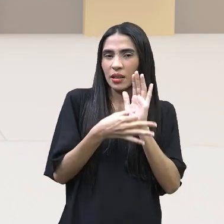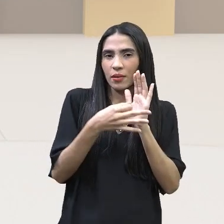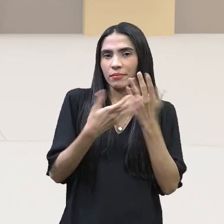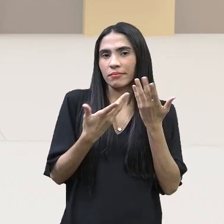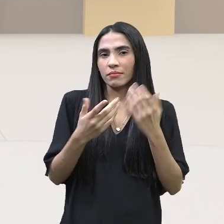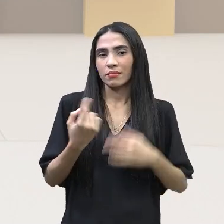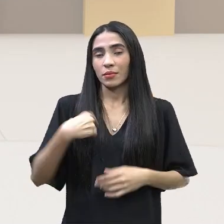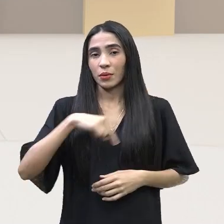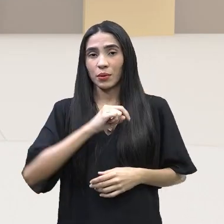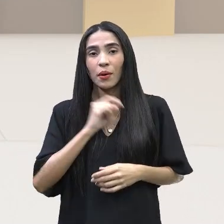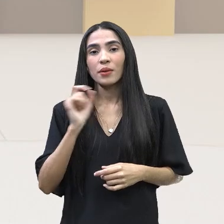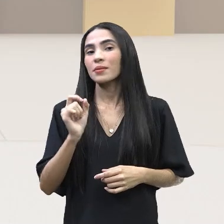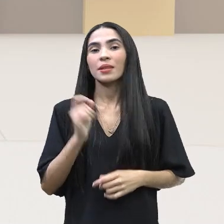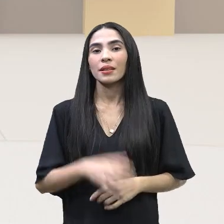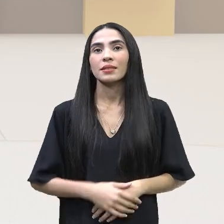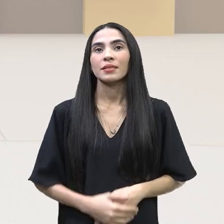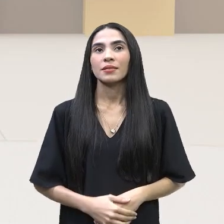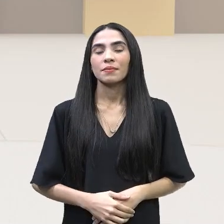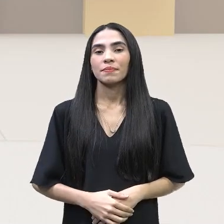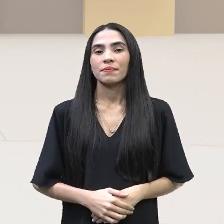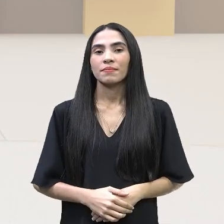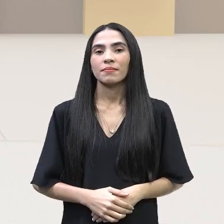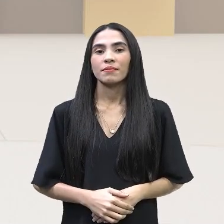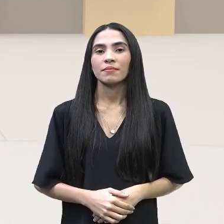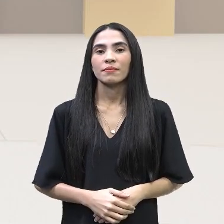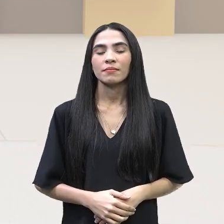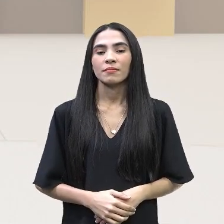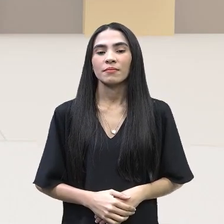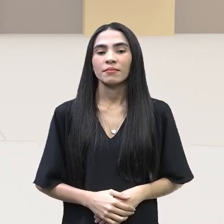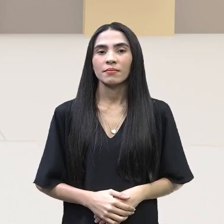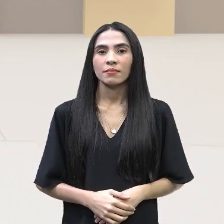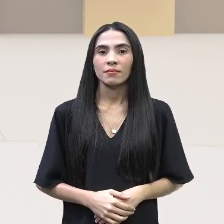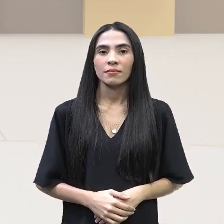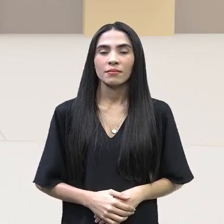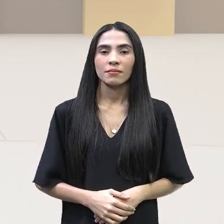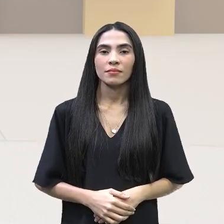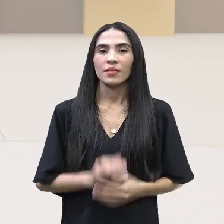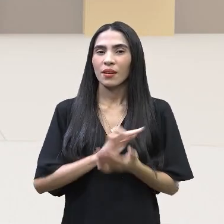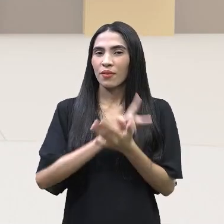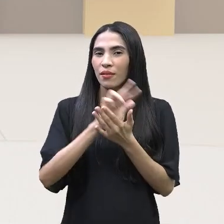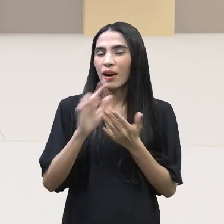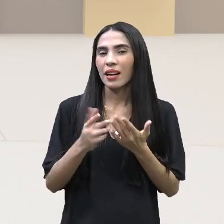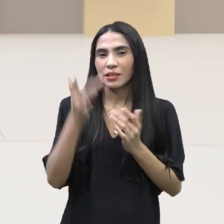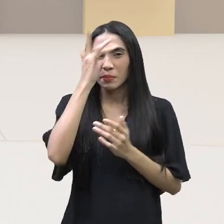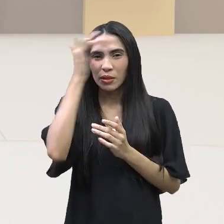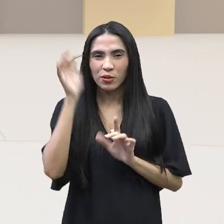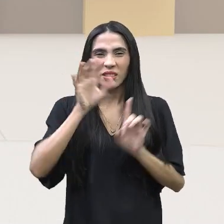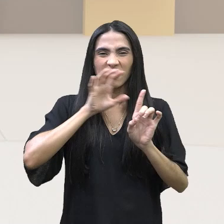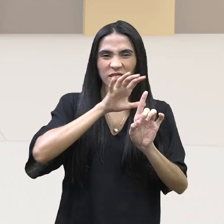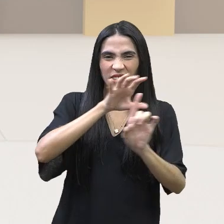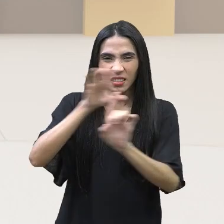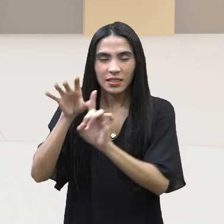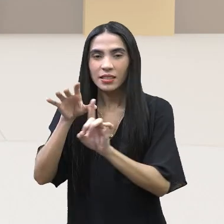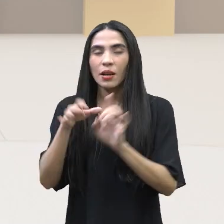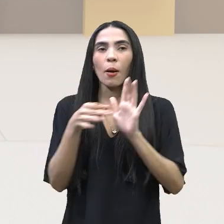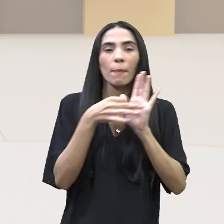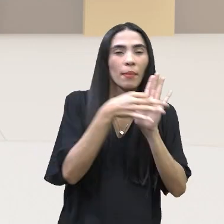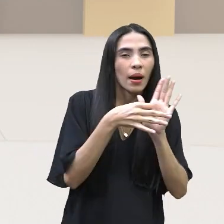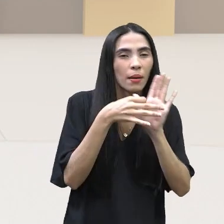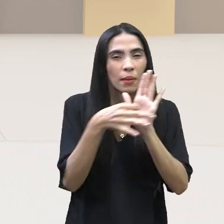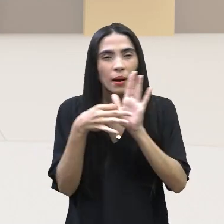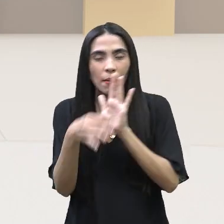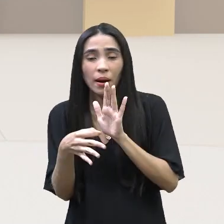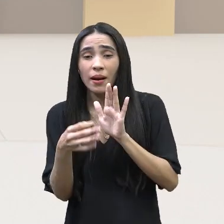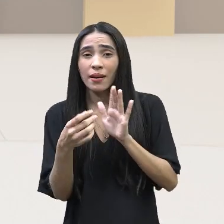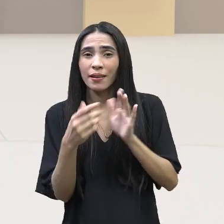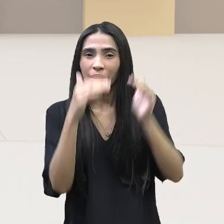Nós estamos aí cheios de, vamos dizer, de influenciadores que vão dando as suas opiniões e a gente